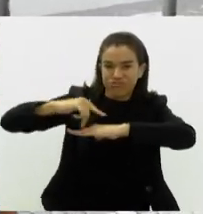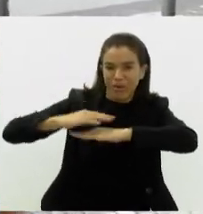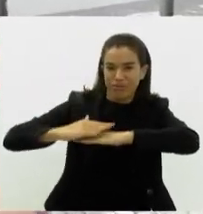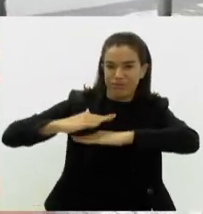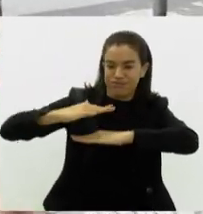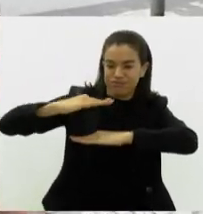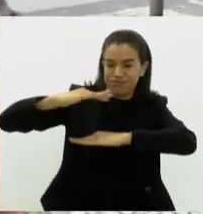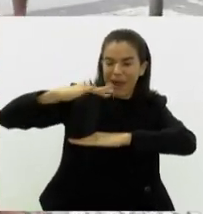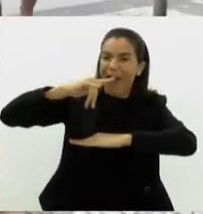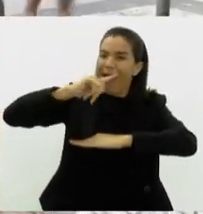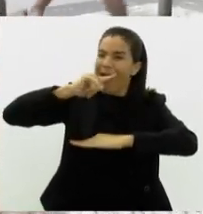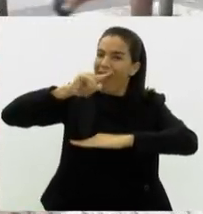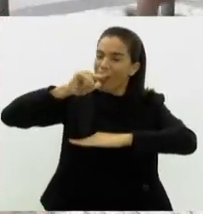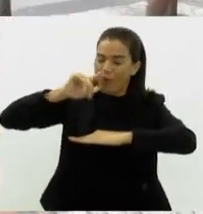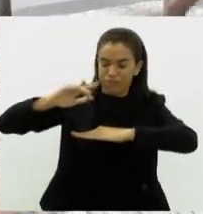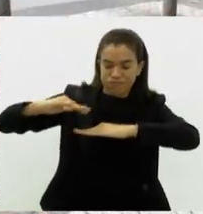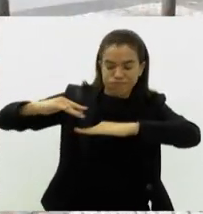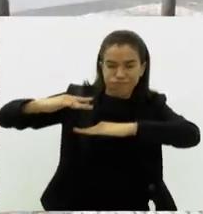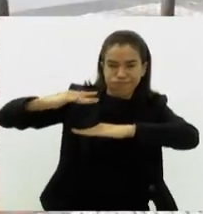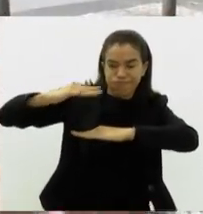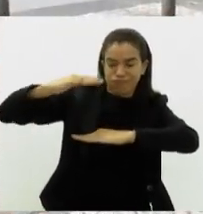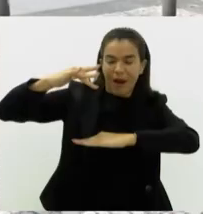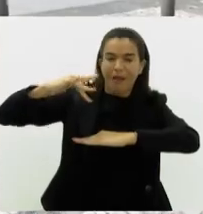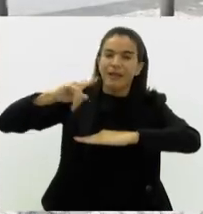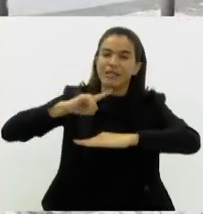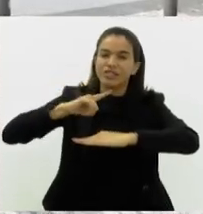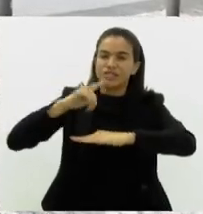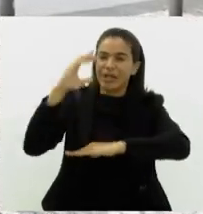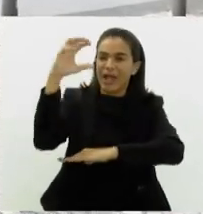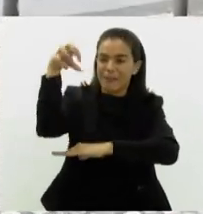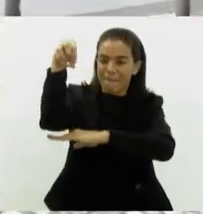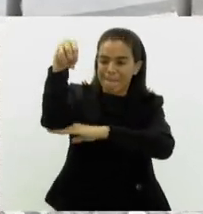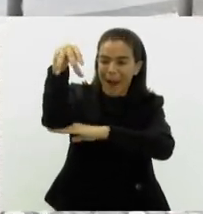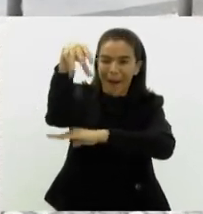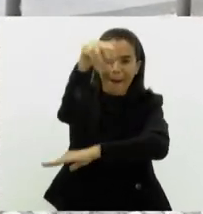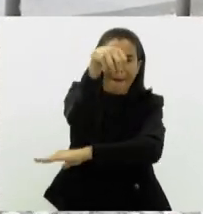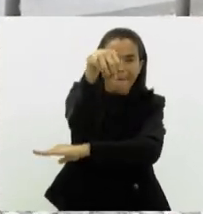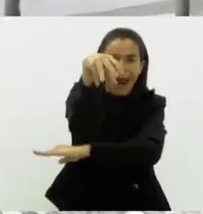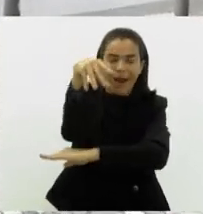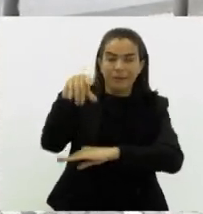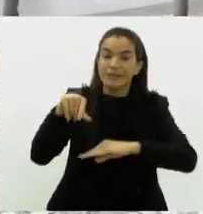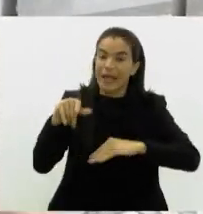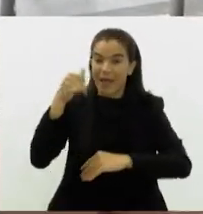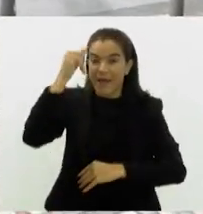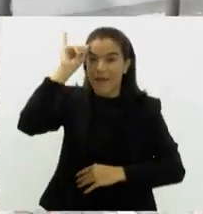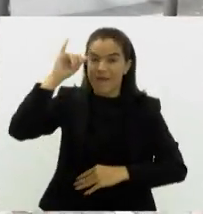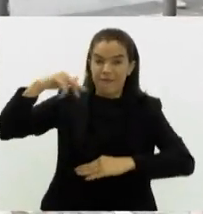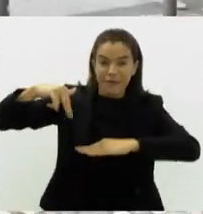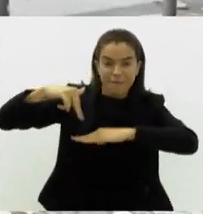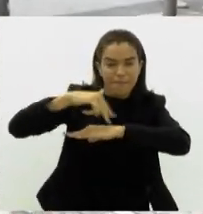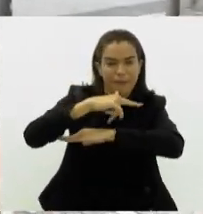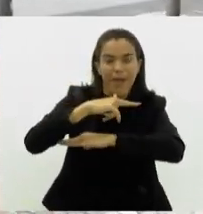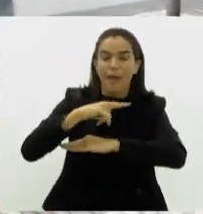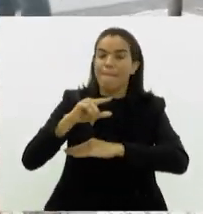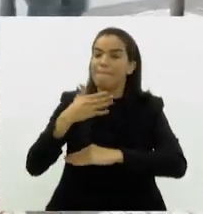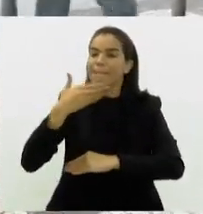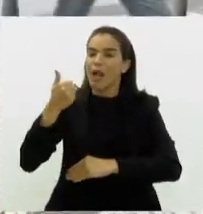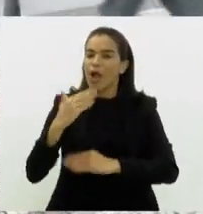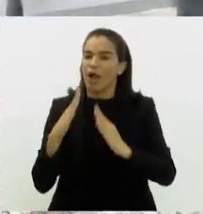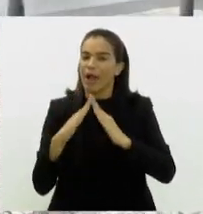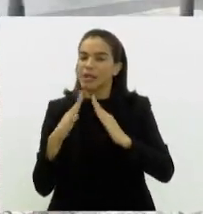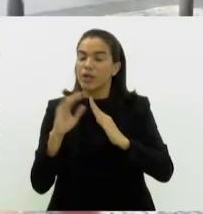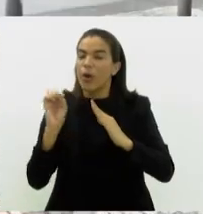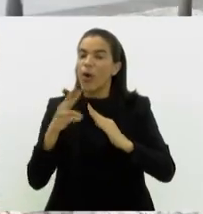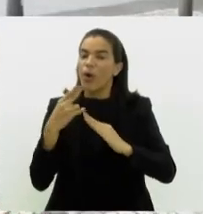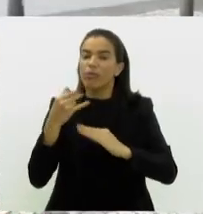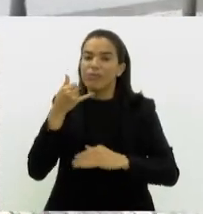muitas vezes essas áreas alagadas estão em contato com um poste, uma afiação elétrica, então evite sair, fique dentro de casa ou chame o Corpo